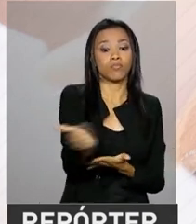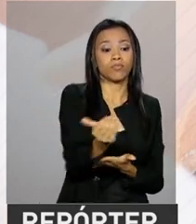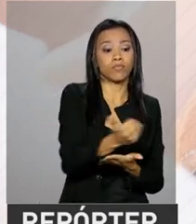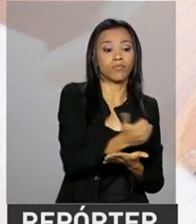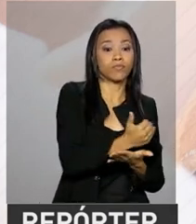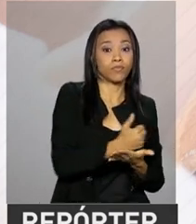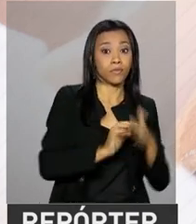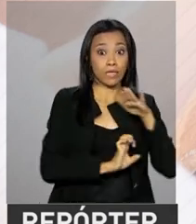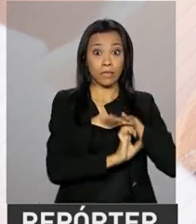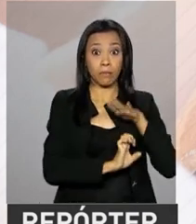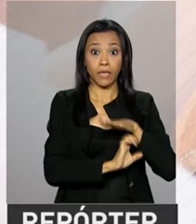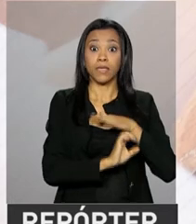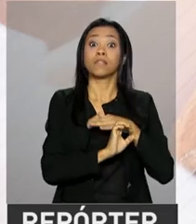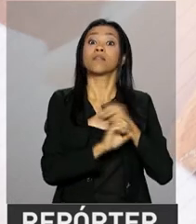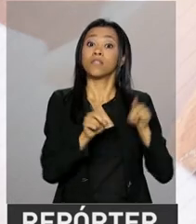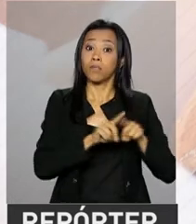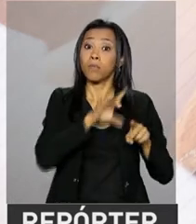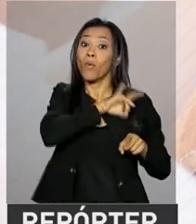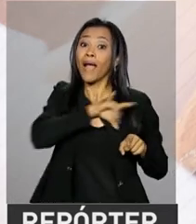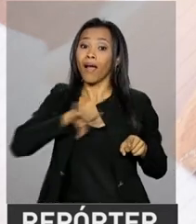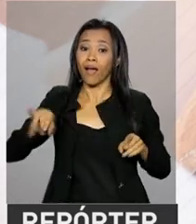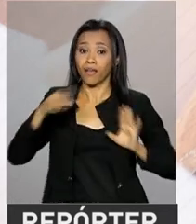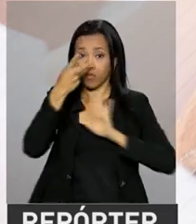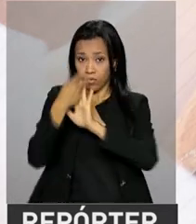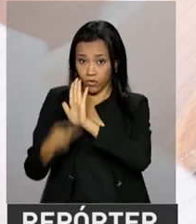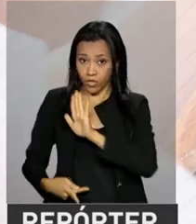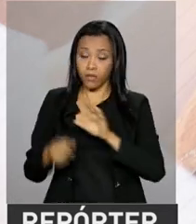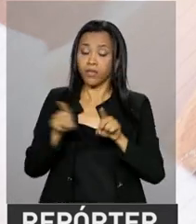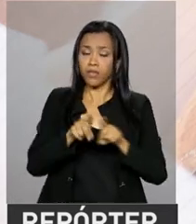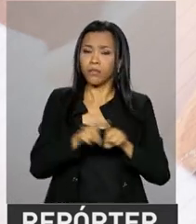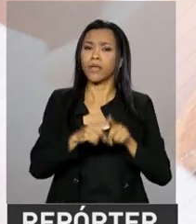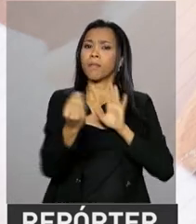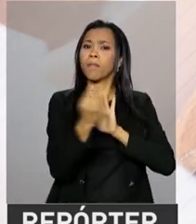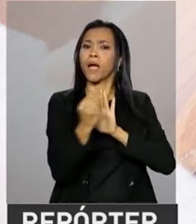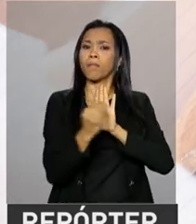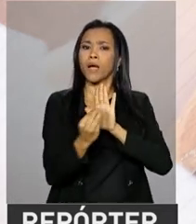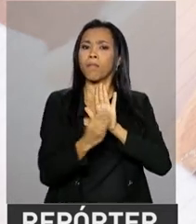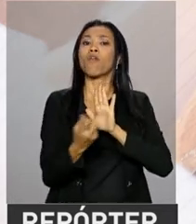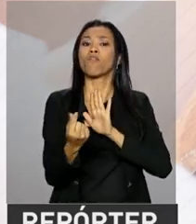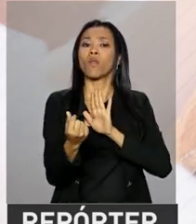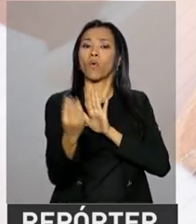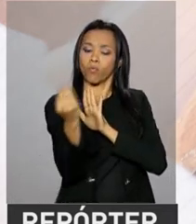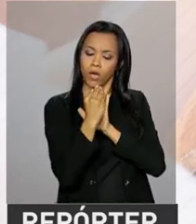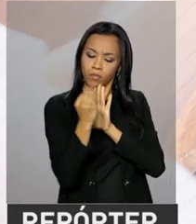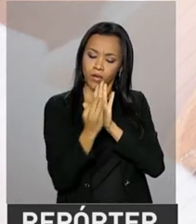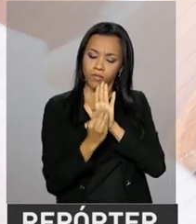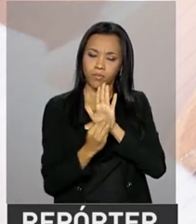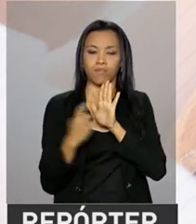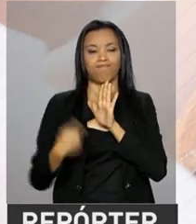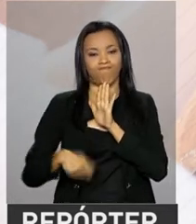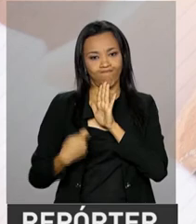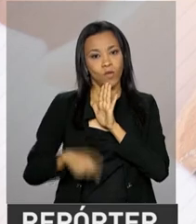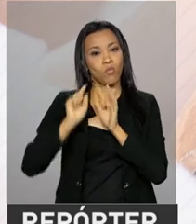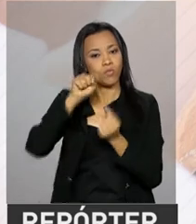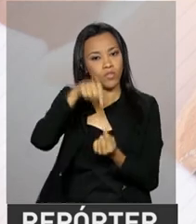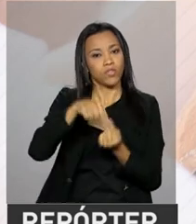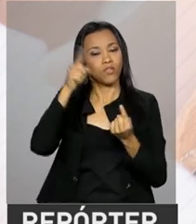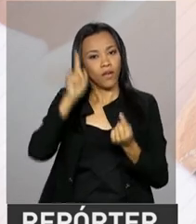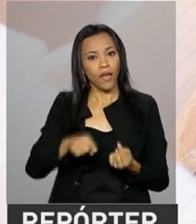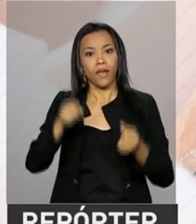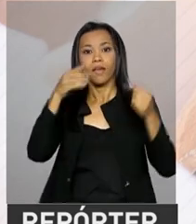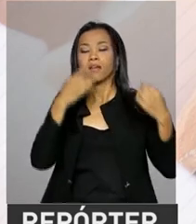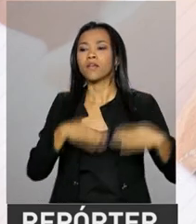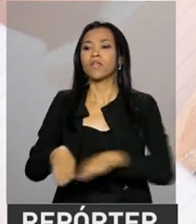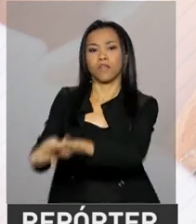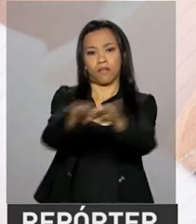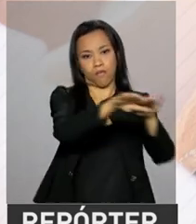proponente e por projeto cultural, e ainda define o valor de cada item orçamentário. A ideia é democratizar o acesso